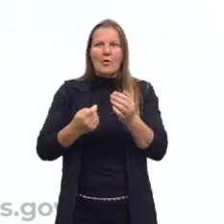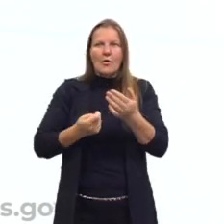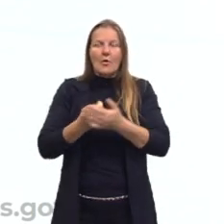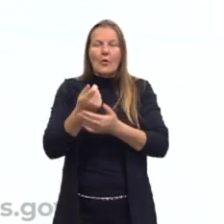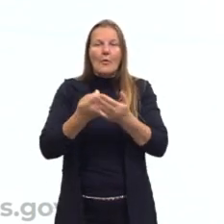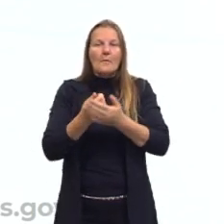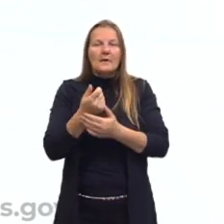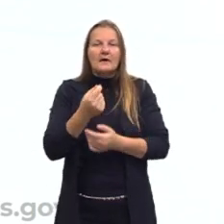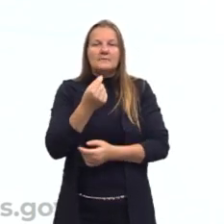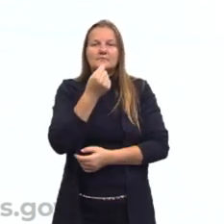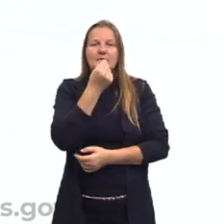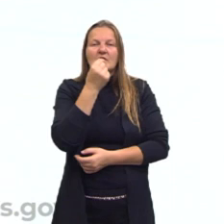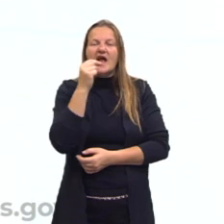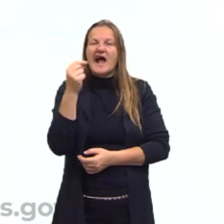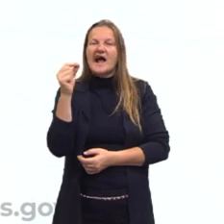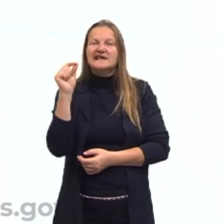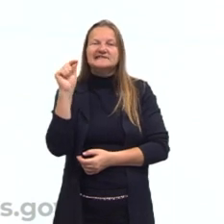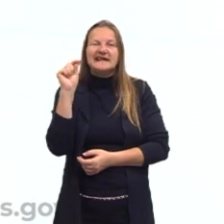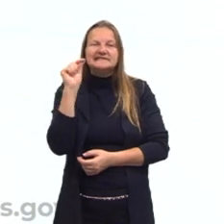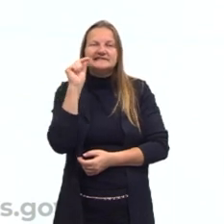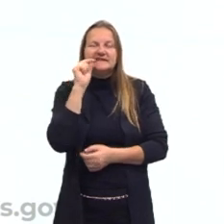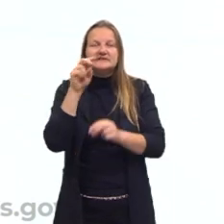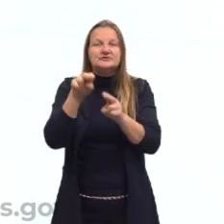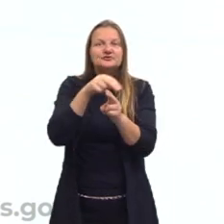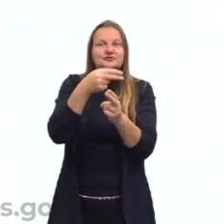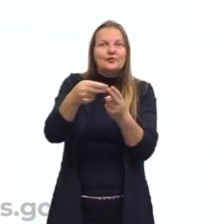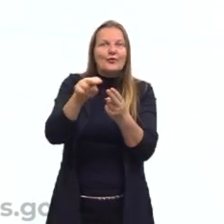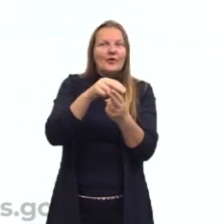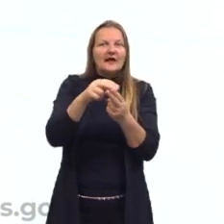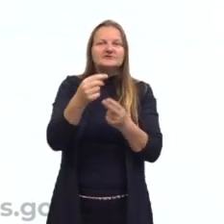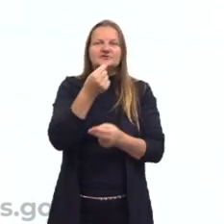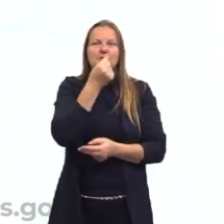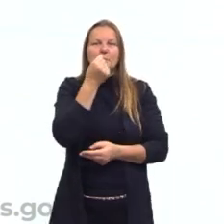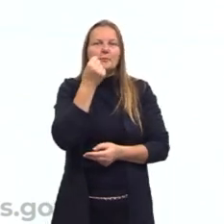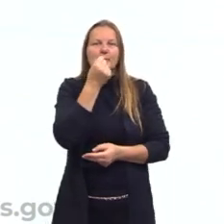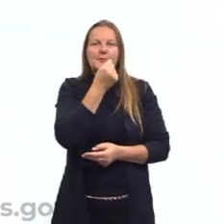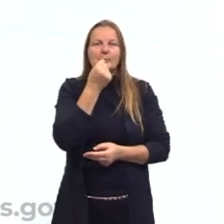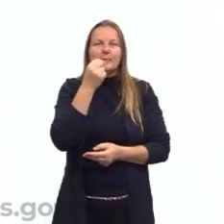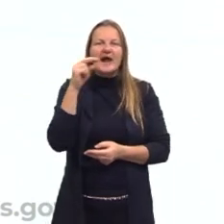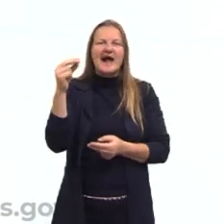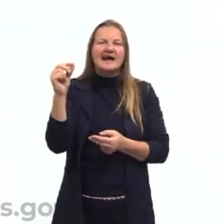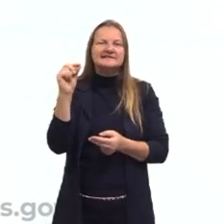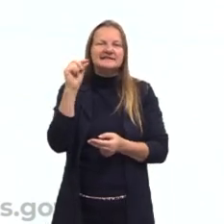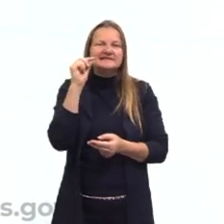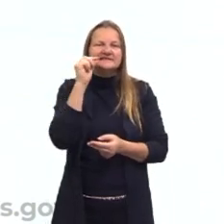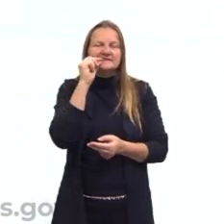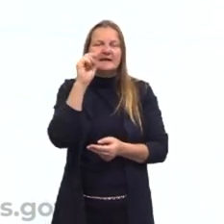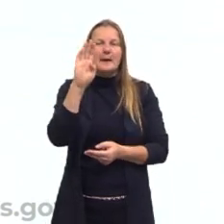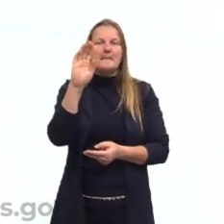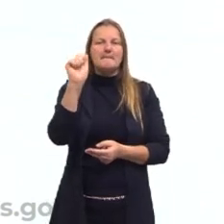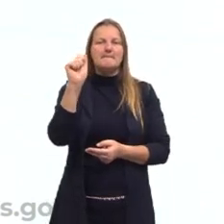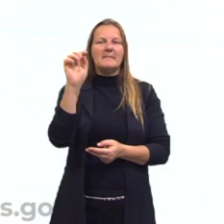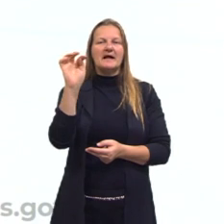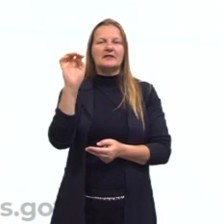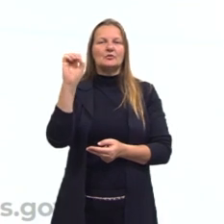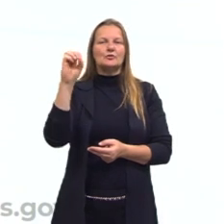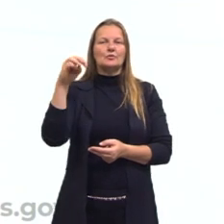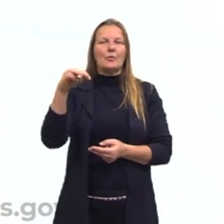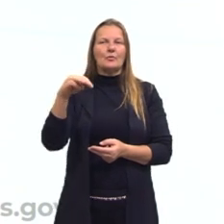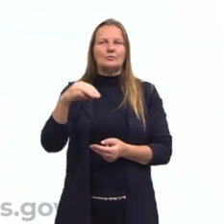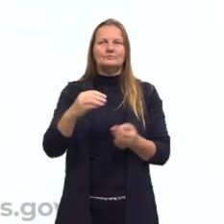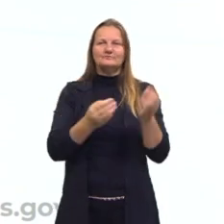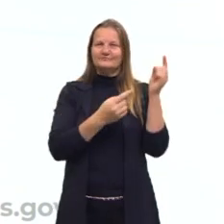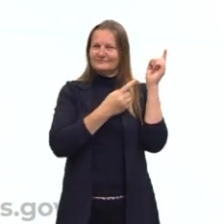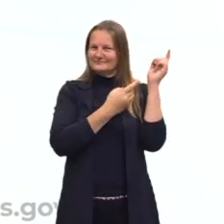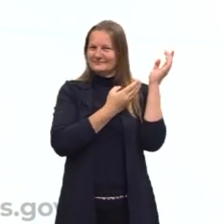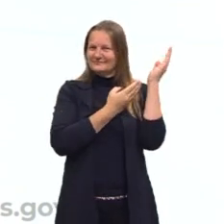aquele chocolate para as crianças, tá? E a menina ali, ela fazia na propaganda, eu vou usar aqui o controle de exemplo, né?